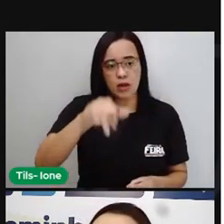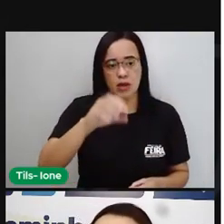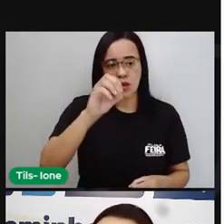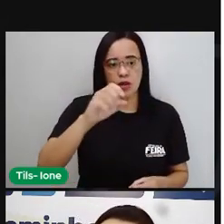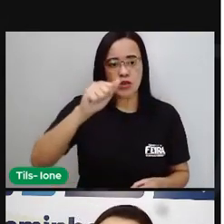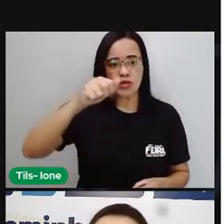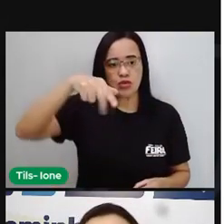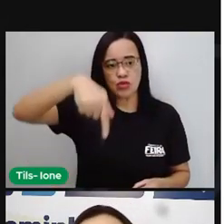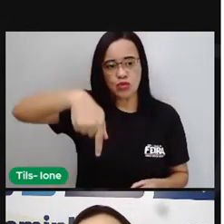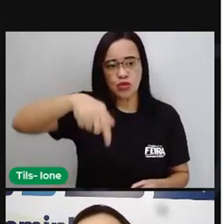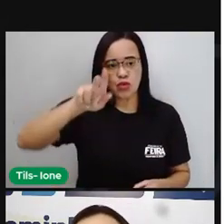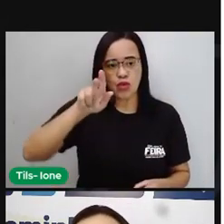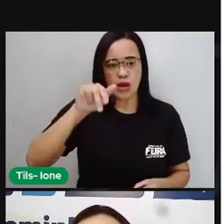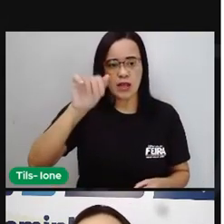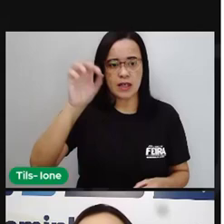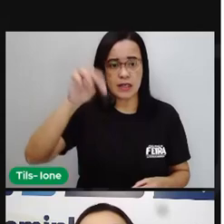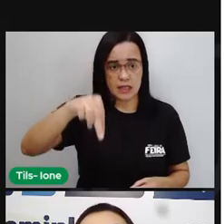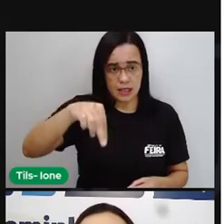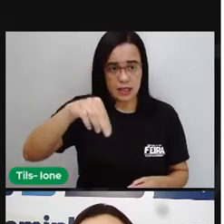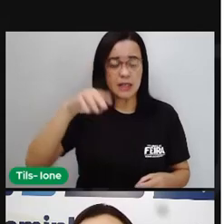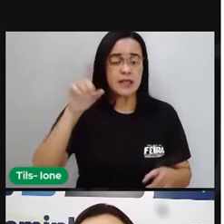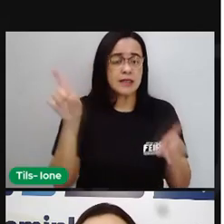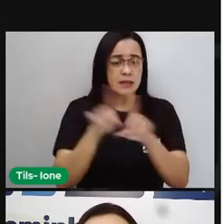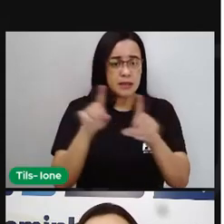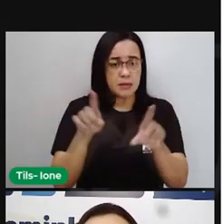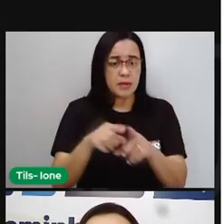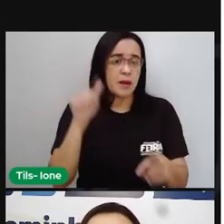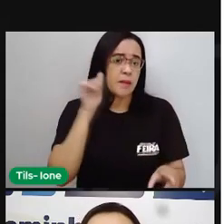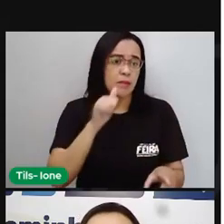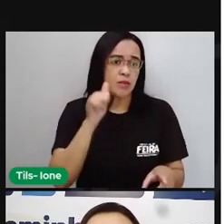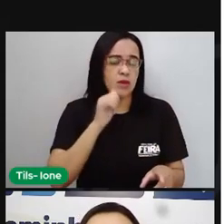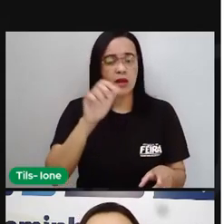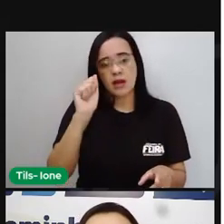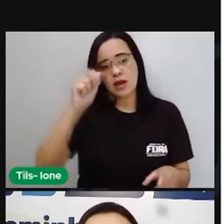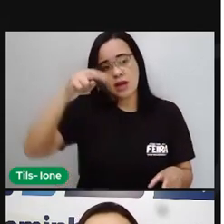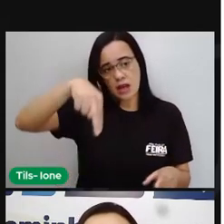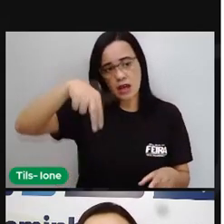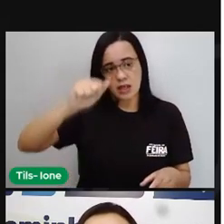nesse dia se comemoraria aí o dia dos avós.